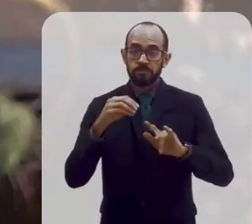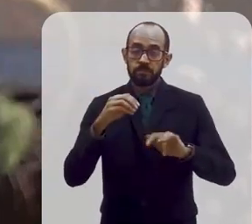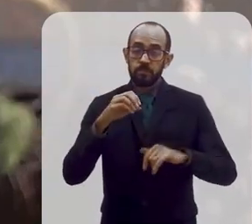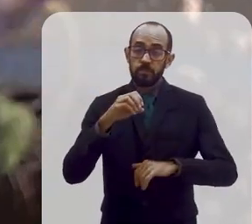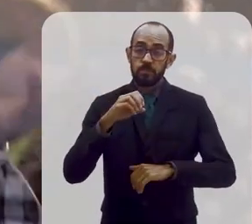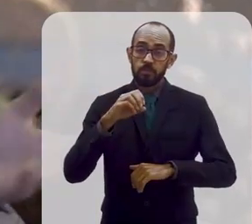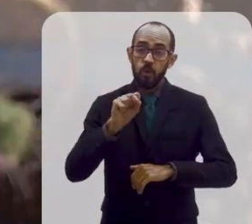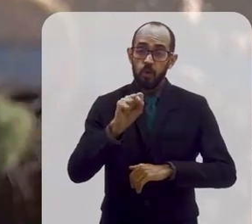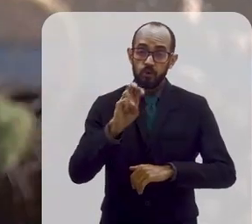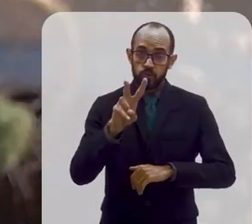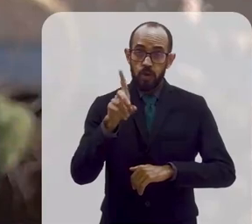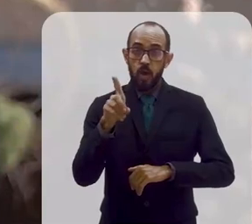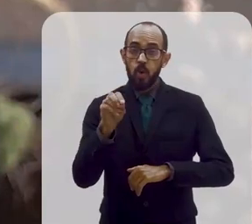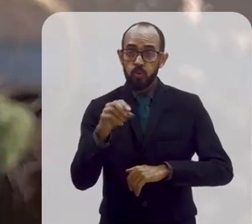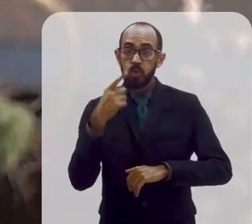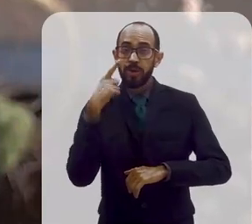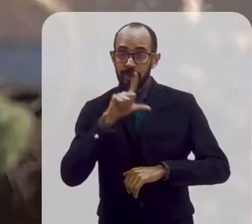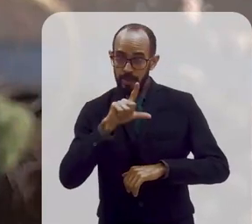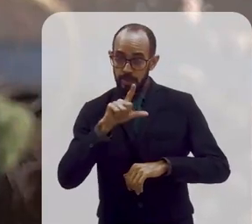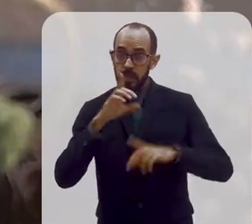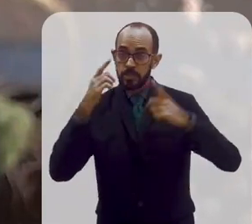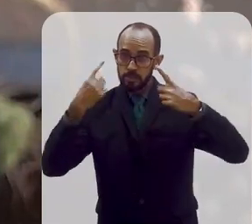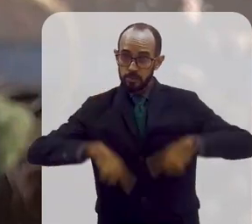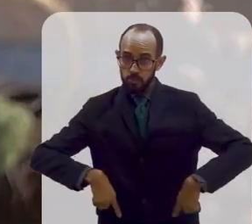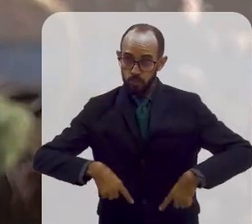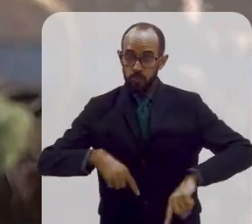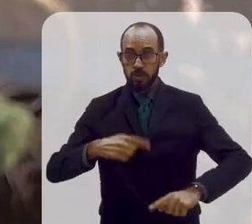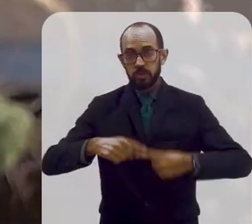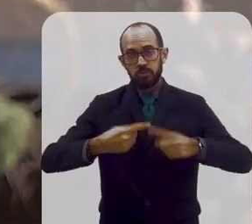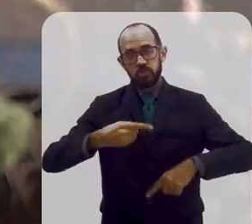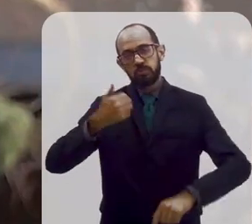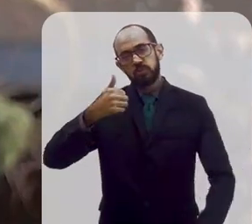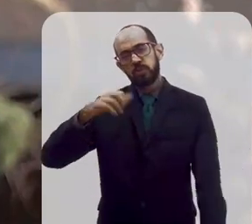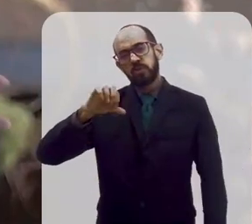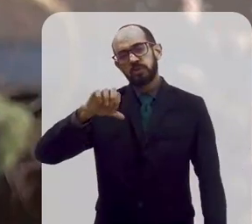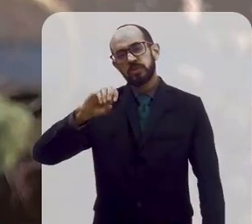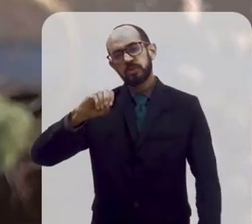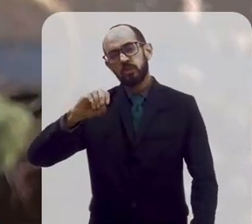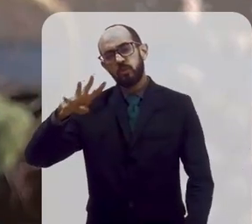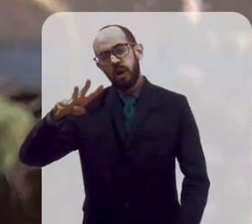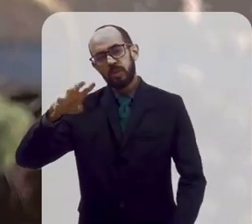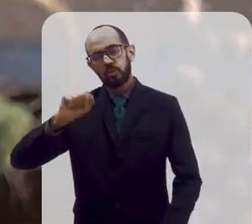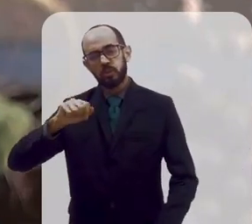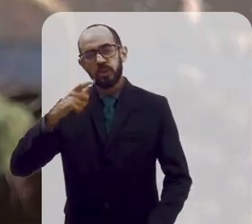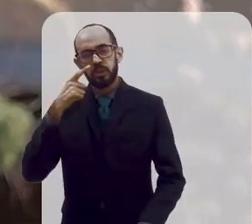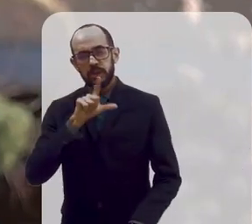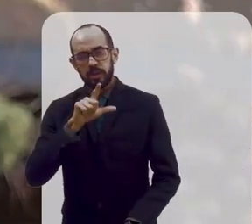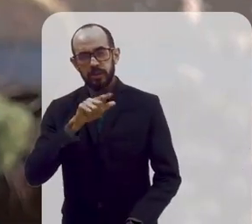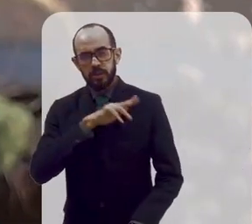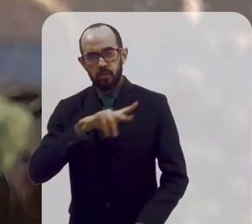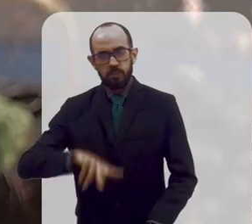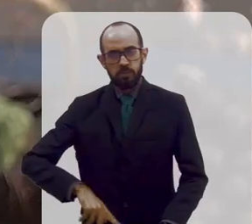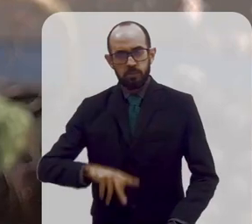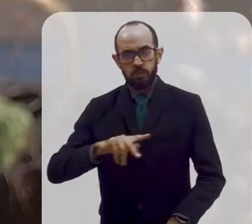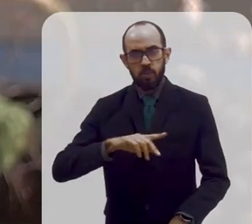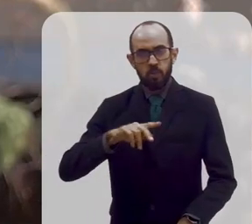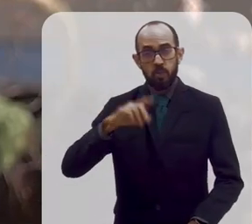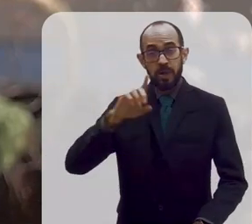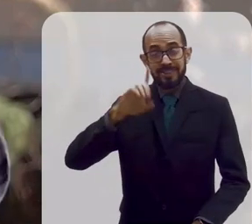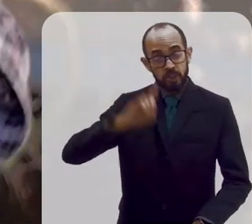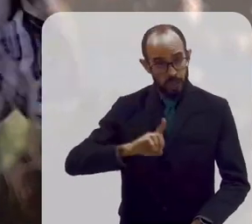vencendo essa disputa interna. E, em 1904, ele se torna o diretor do instituto, né? E,